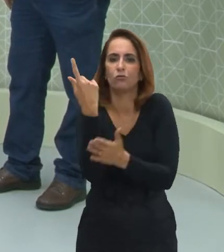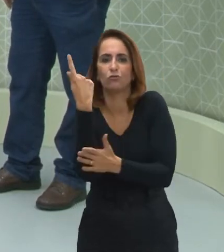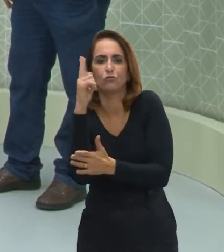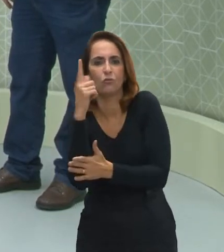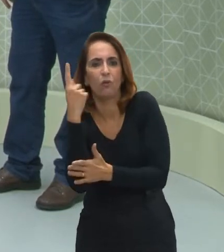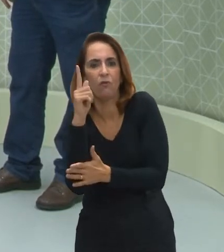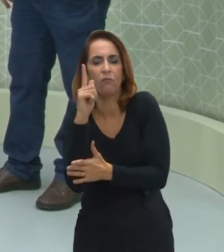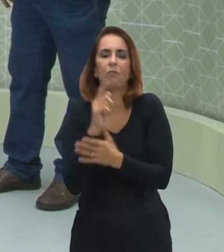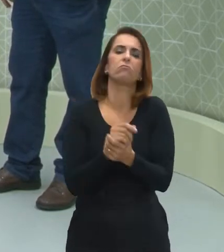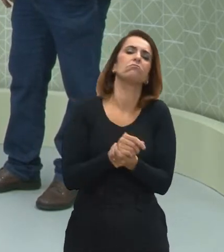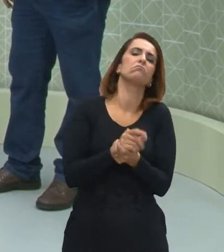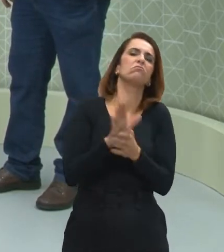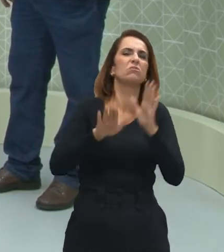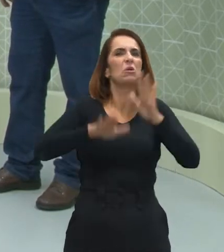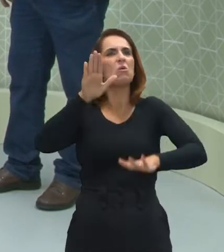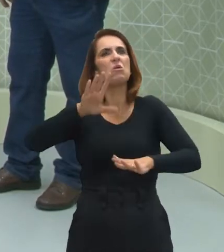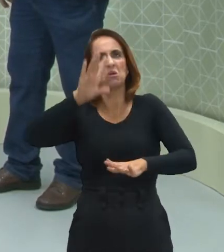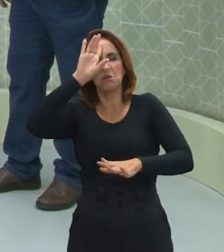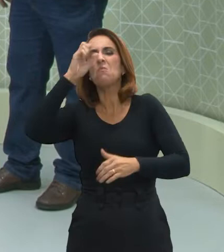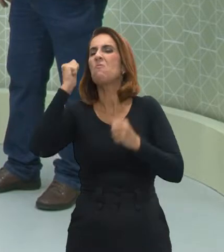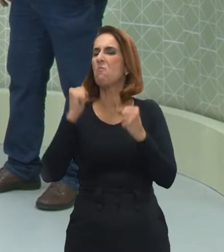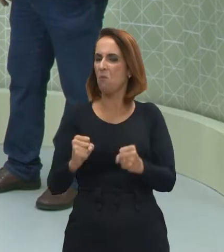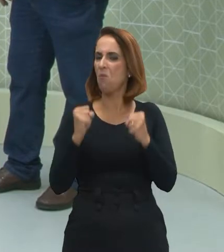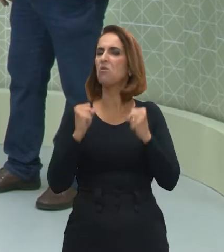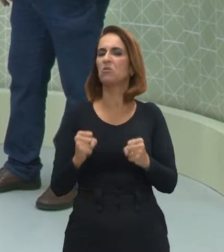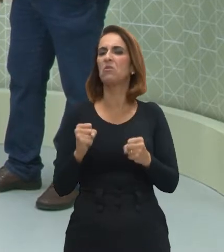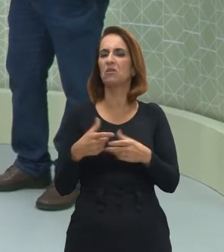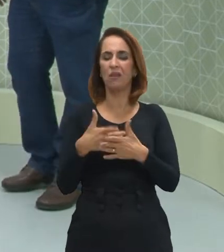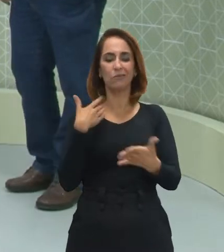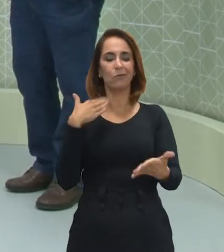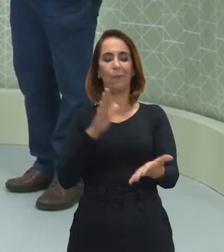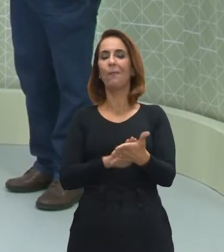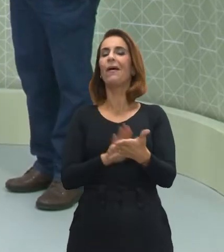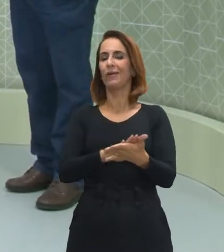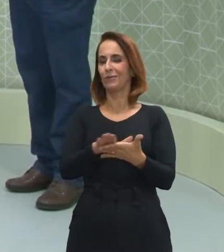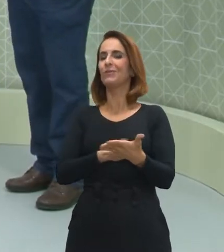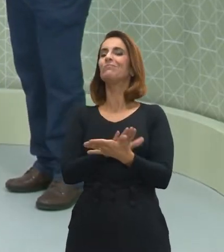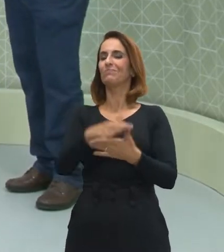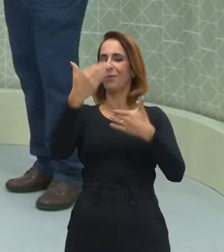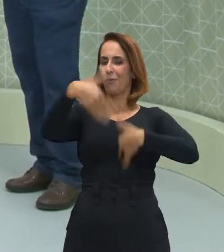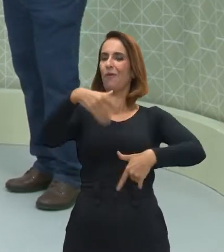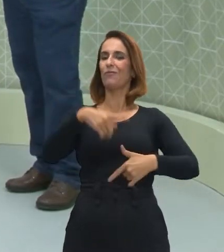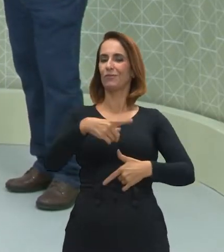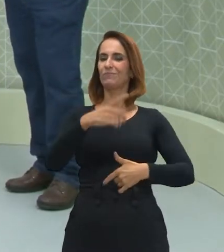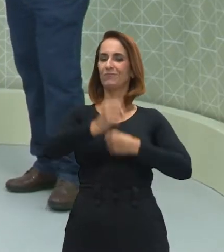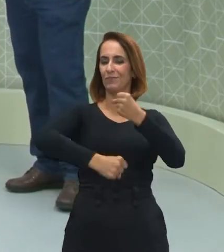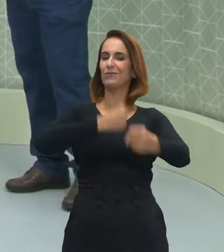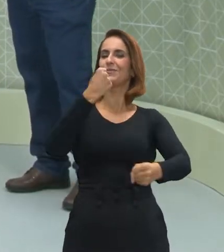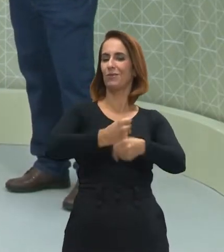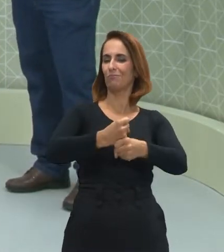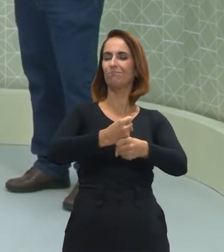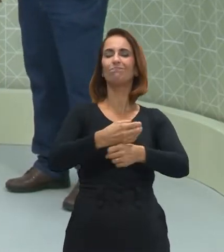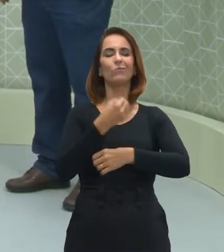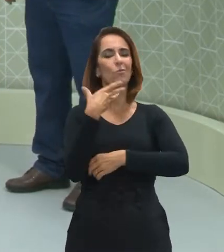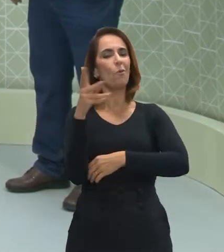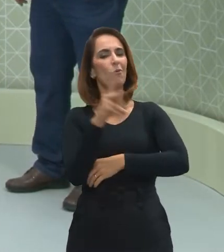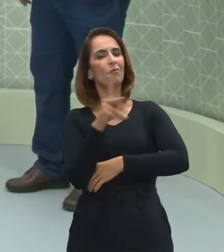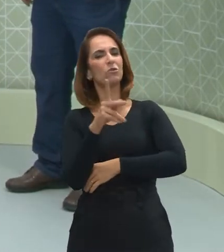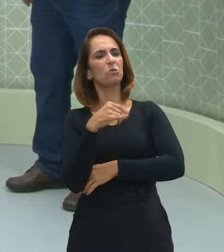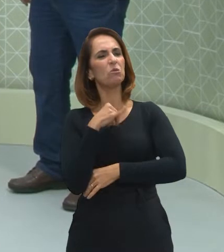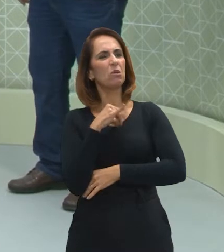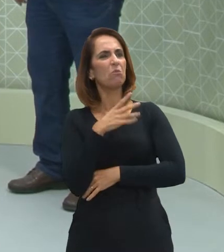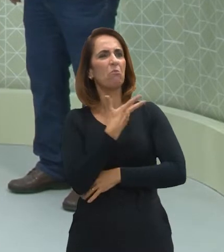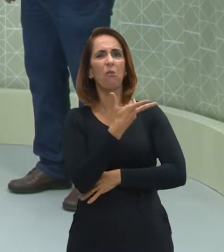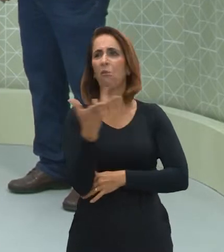caderno de ciências humanas. Acredito que é uma grande possibilidade deles aparecerem na prova desse ano. Muito bem, professor. E